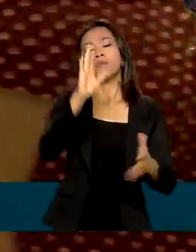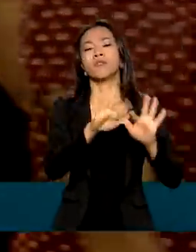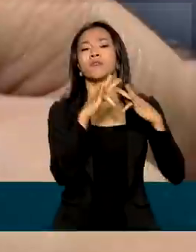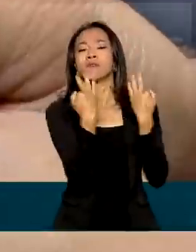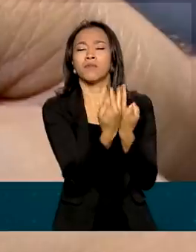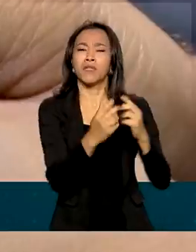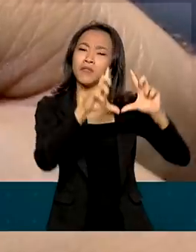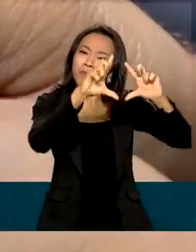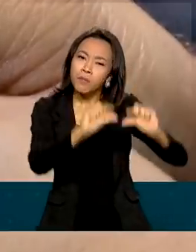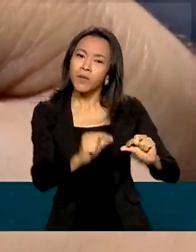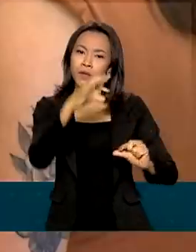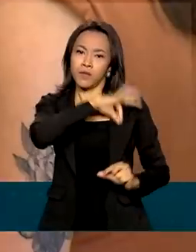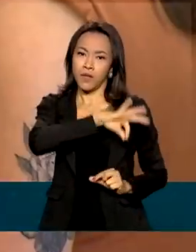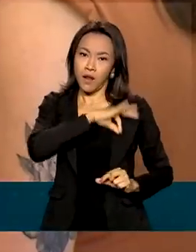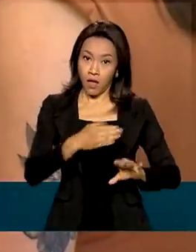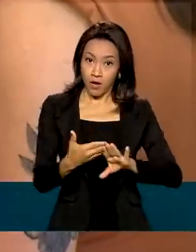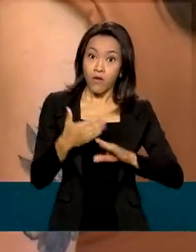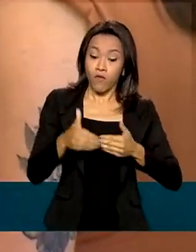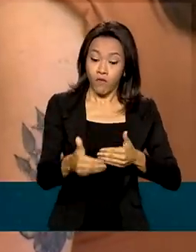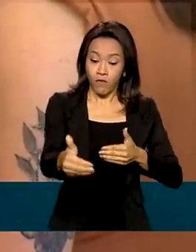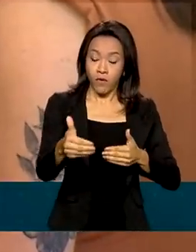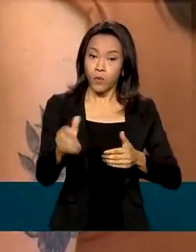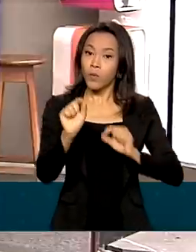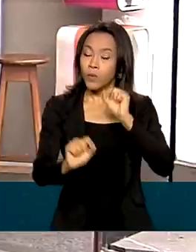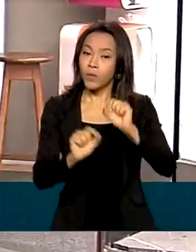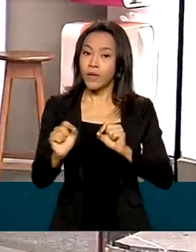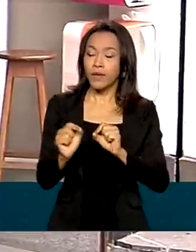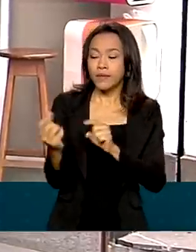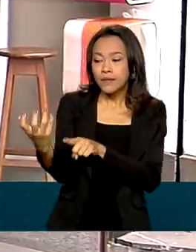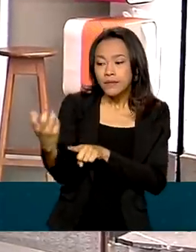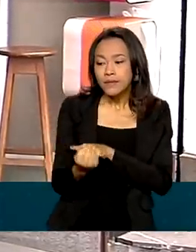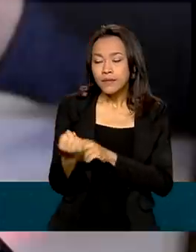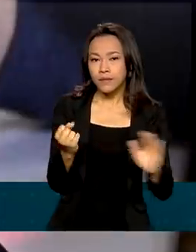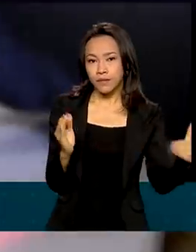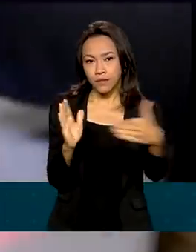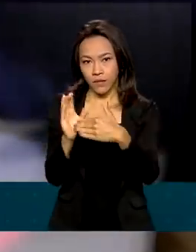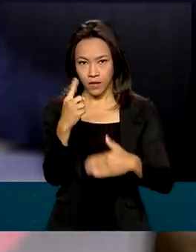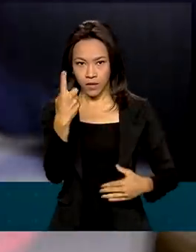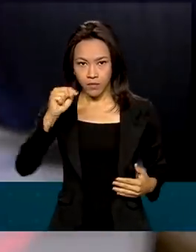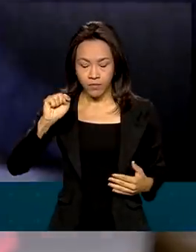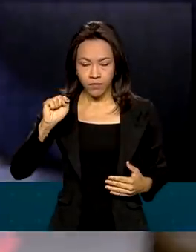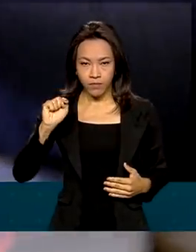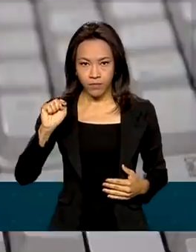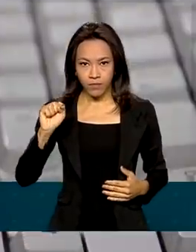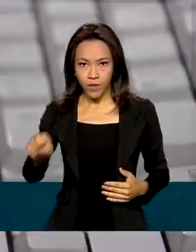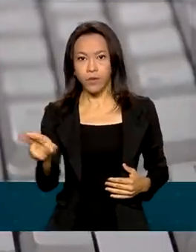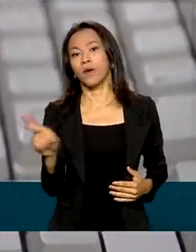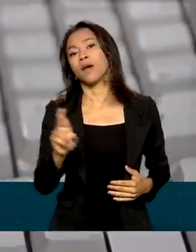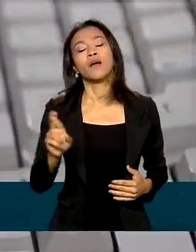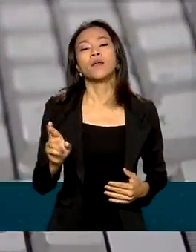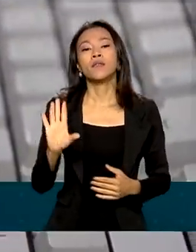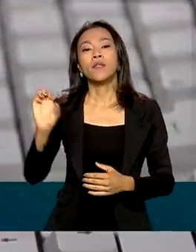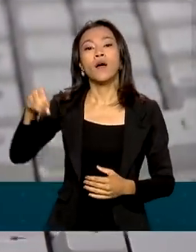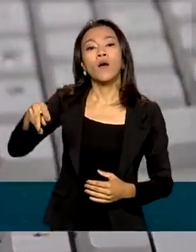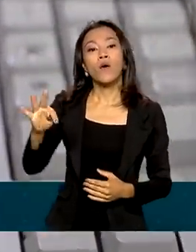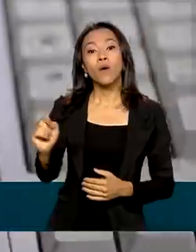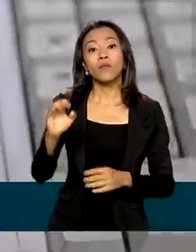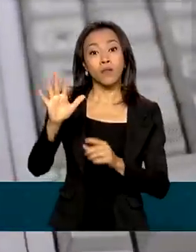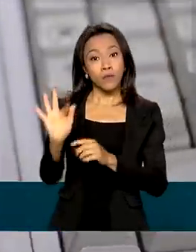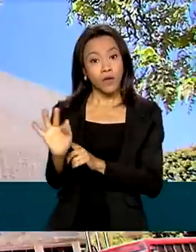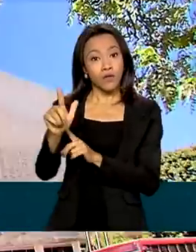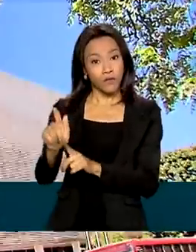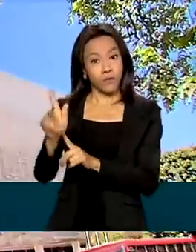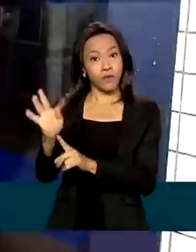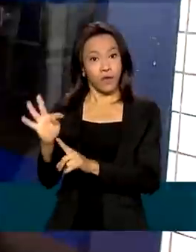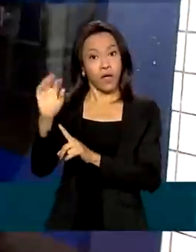Na ocasião, foram anunciadas, por exemplo, a possibilidade de saques de até R$.000,00 na conta do FGTS até o dia 15 de dezembro